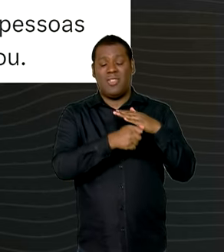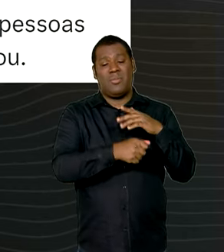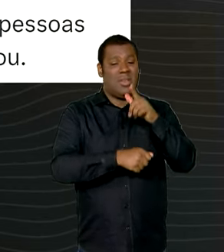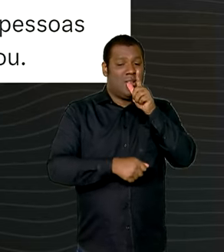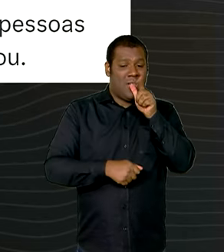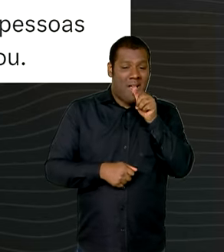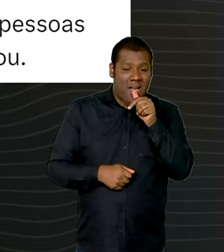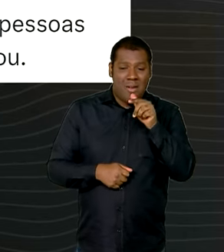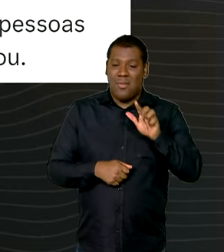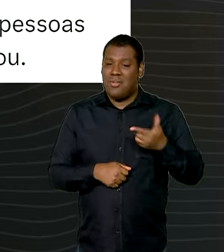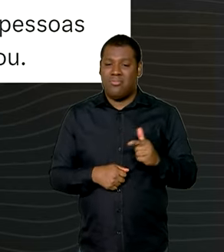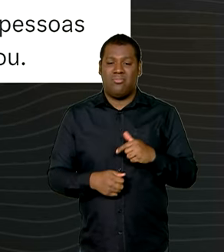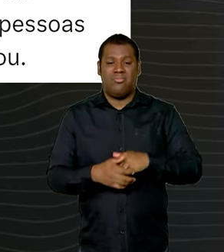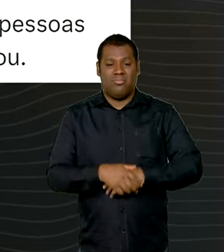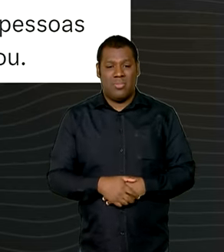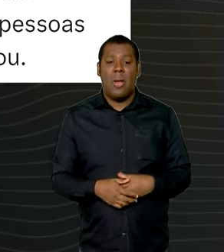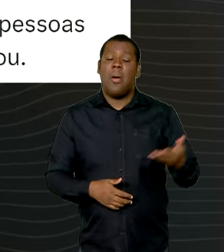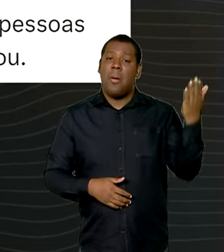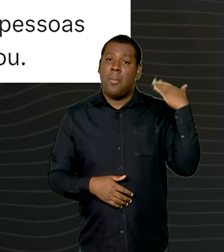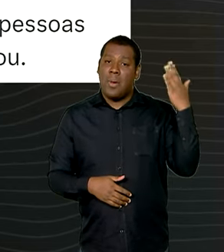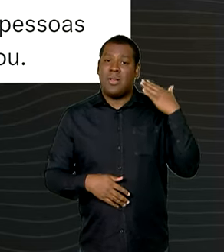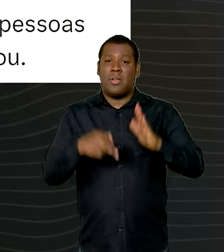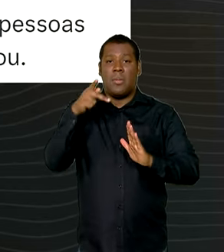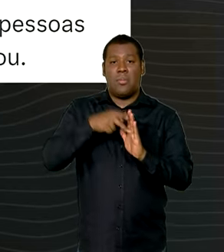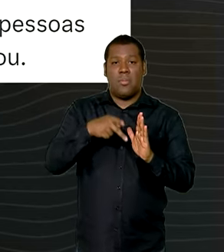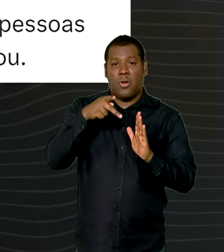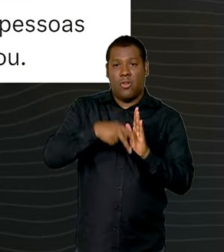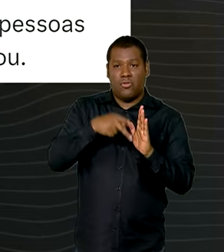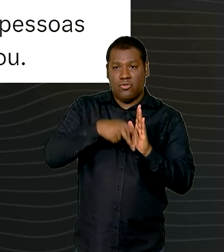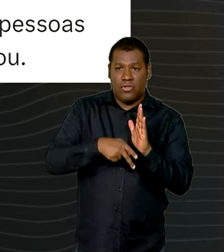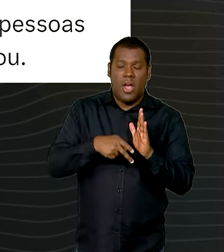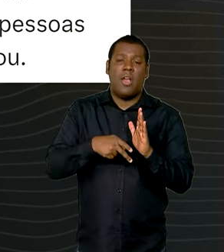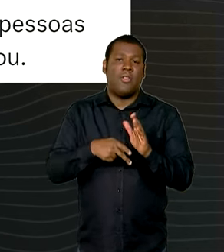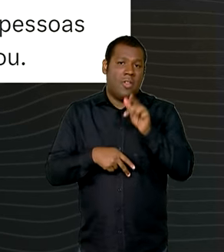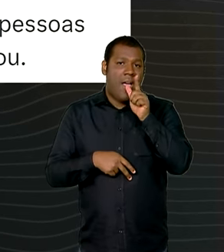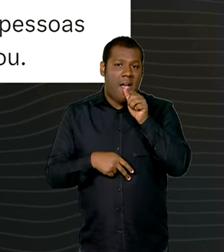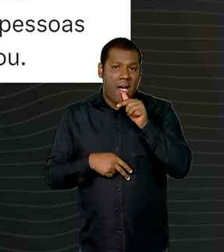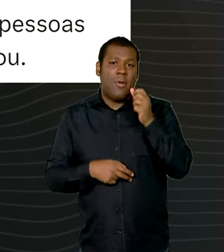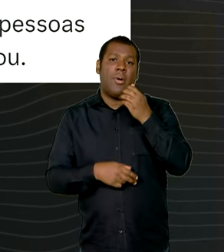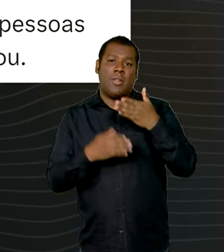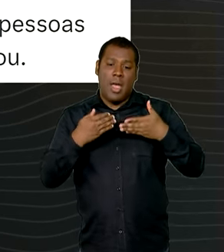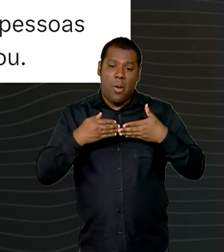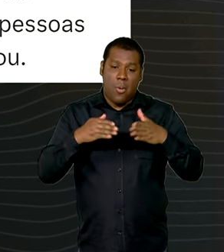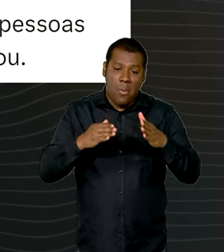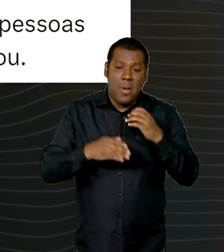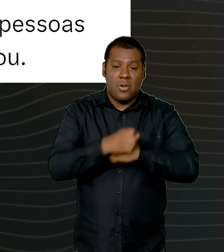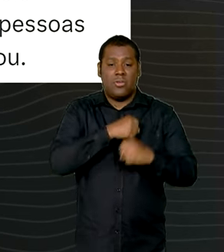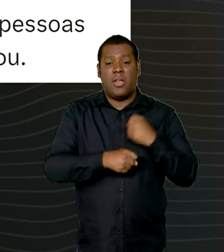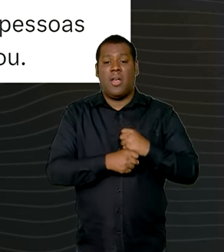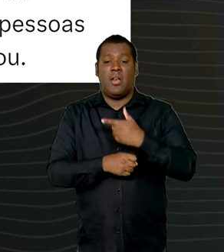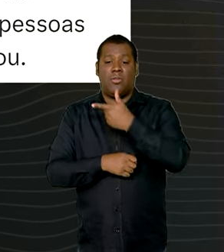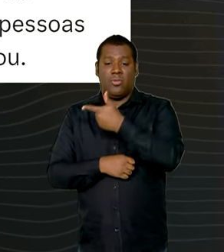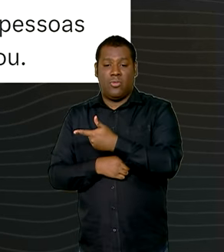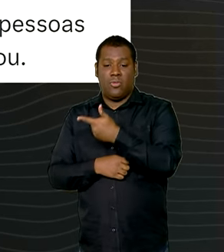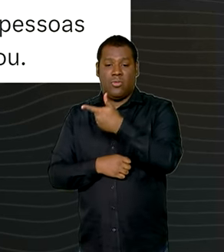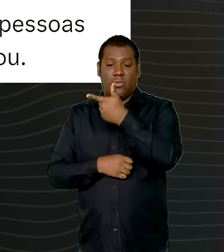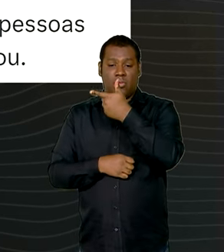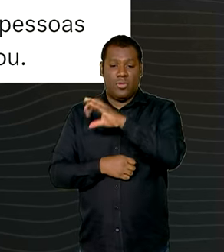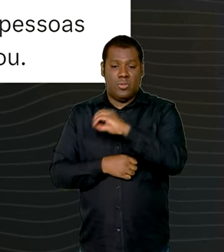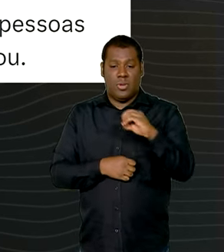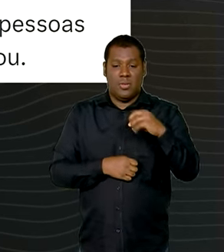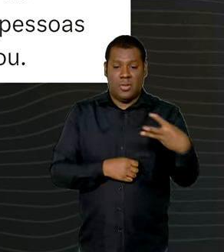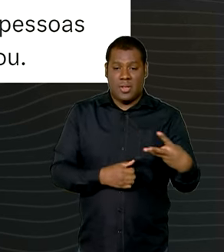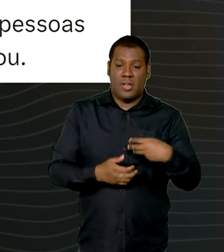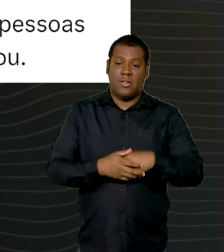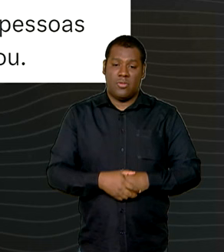programa cisternas, iniciado em 2003, no seu primeiro mandato, é um importante compromisso com a população que habita